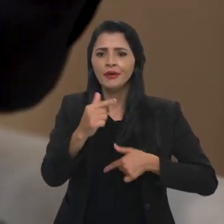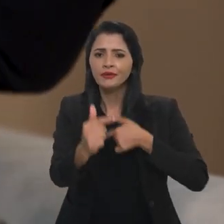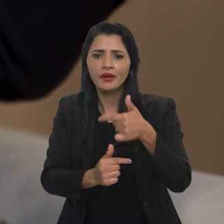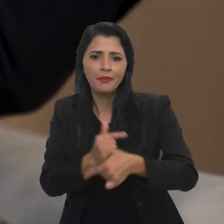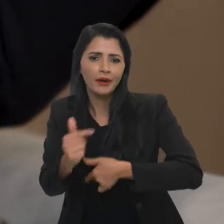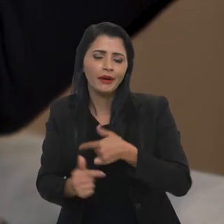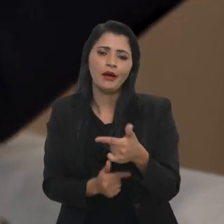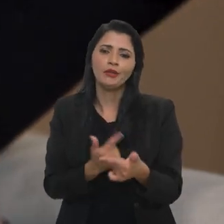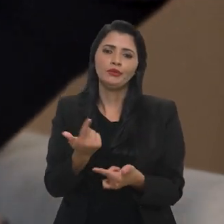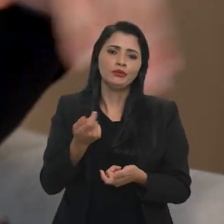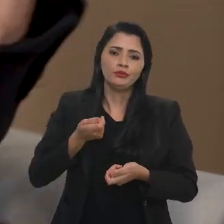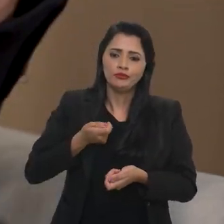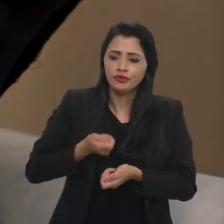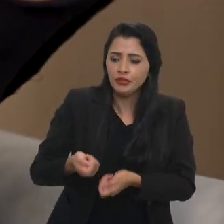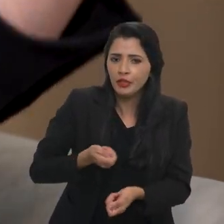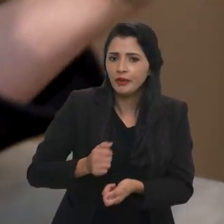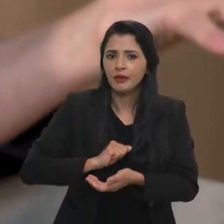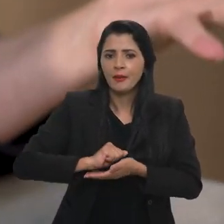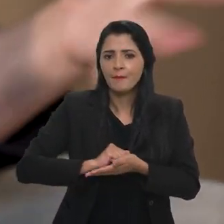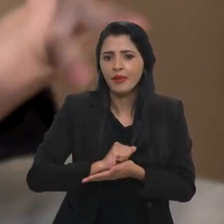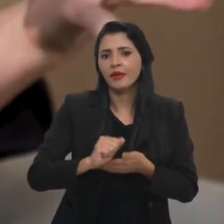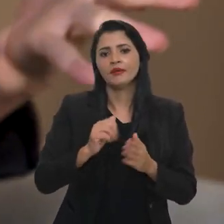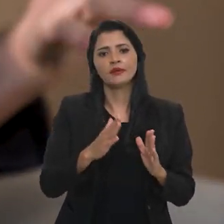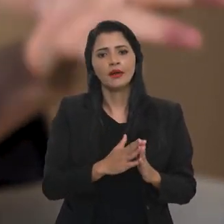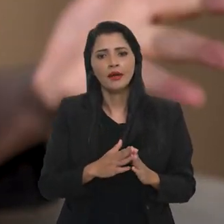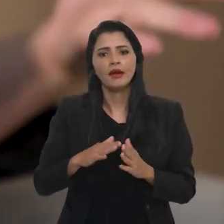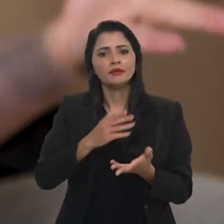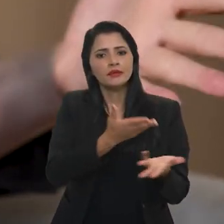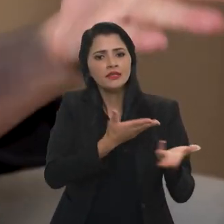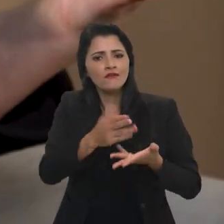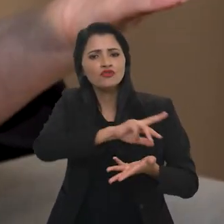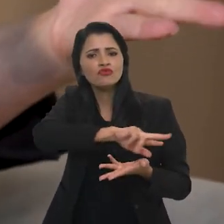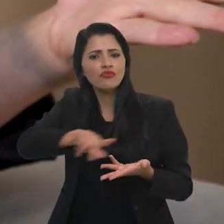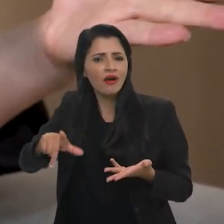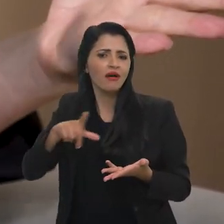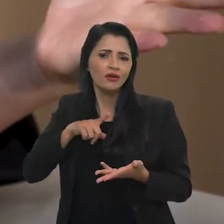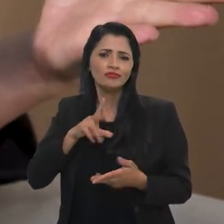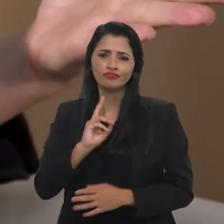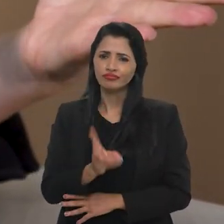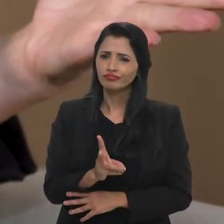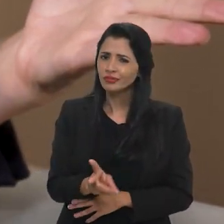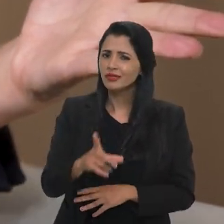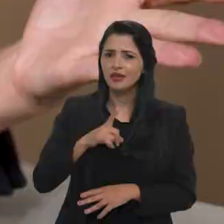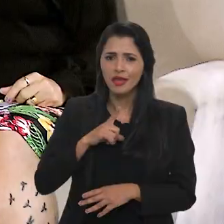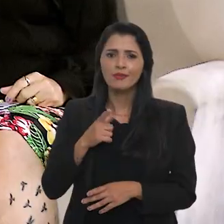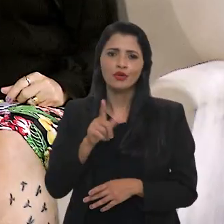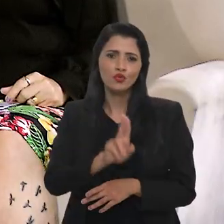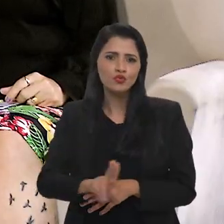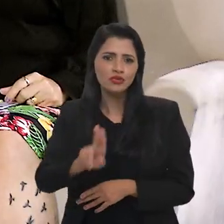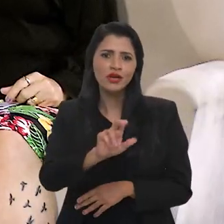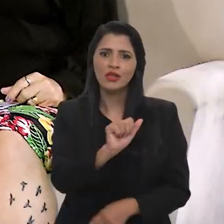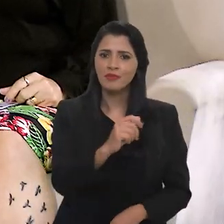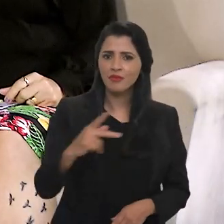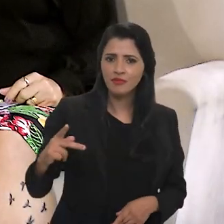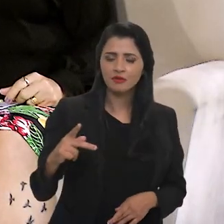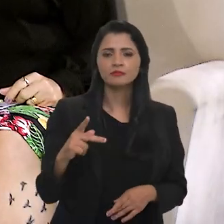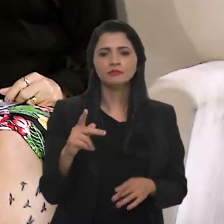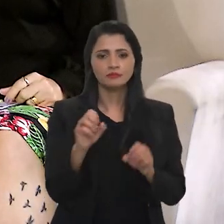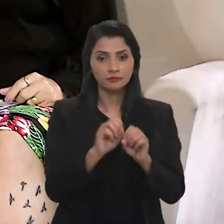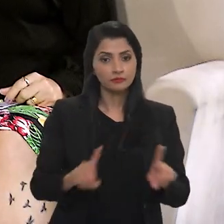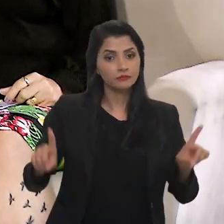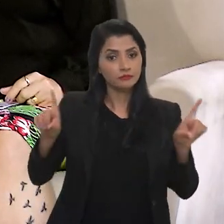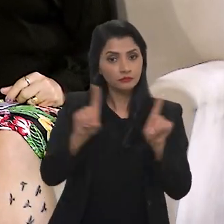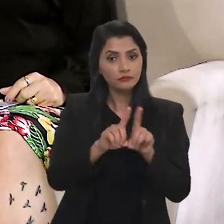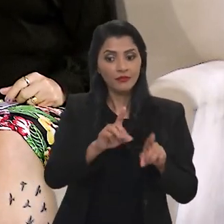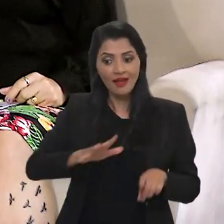doméstico, outros serviços, cada dia mais a gente está nesse trabalho por aplicativo. A questão digital permeia